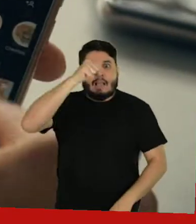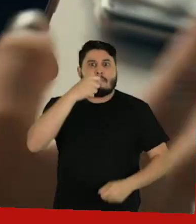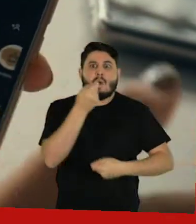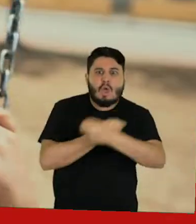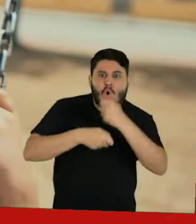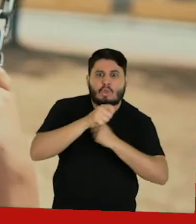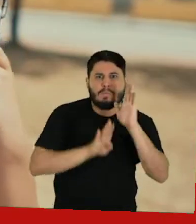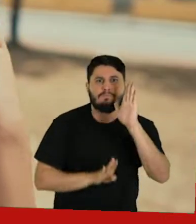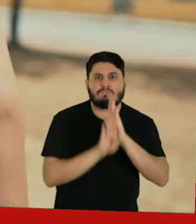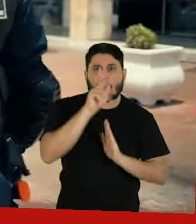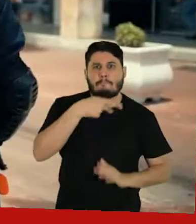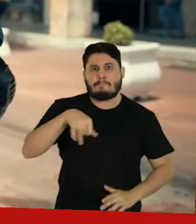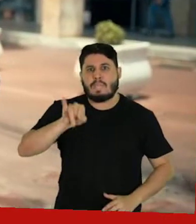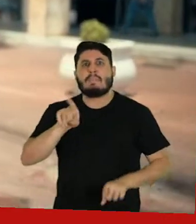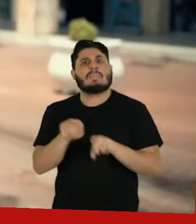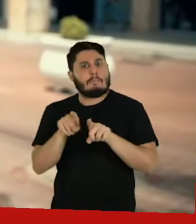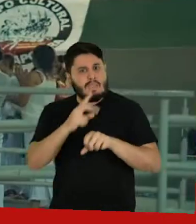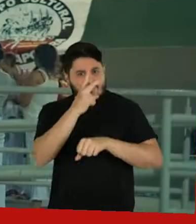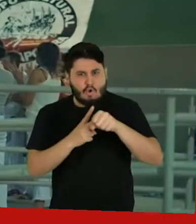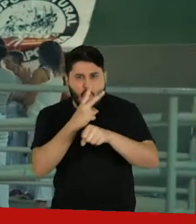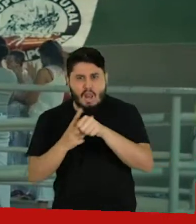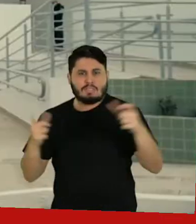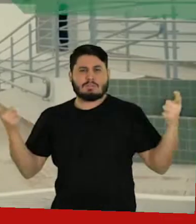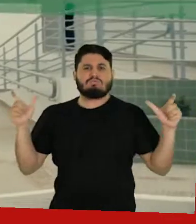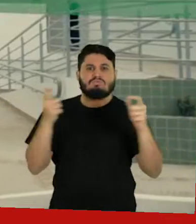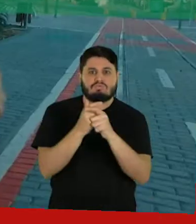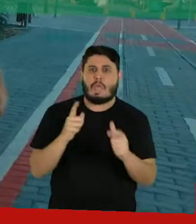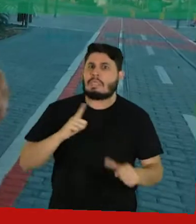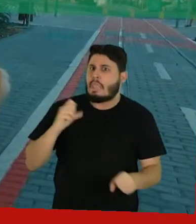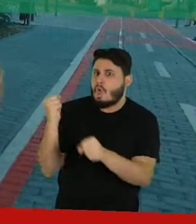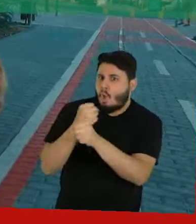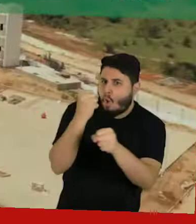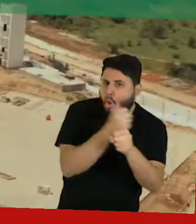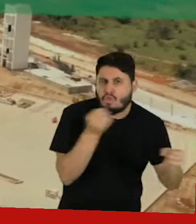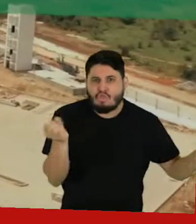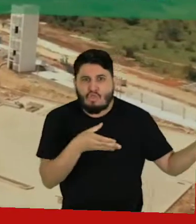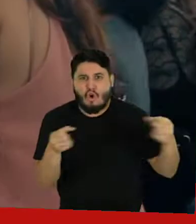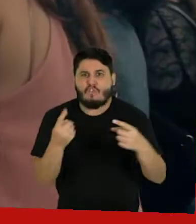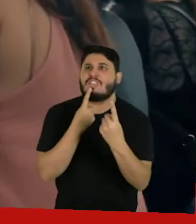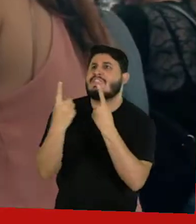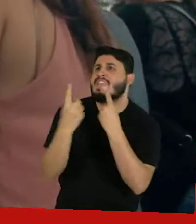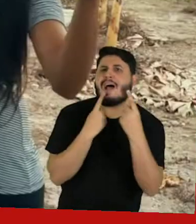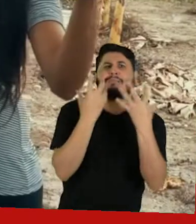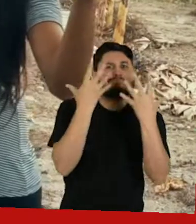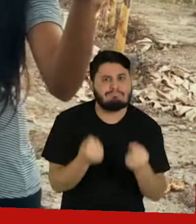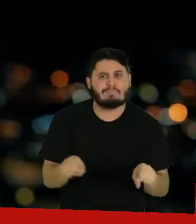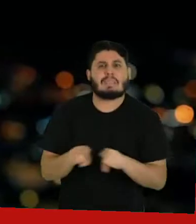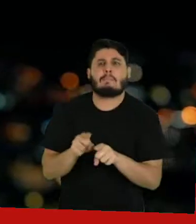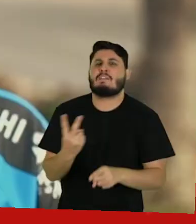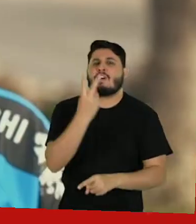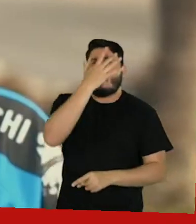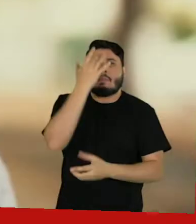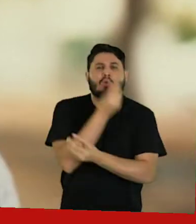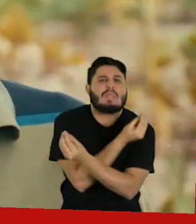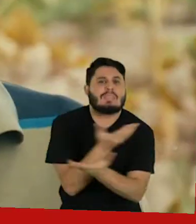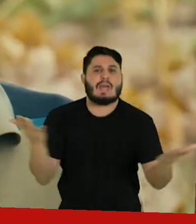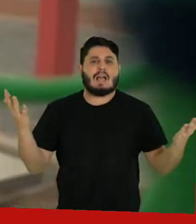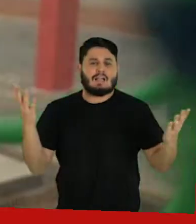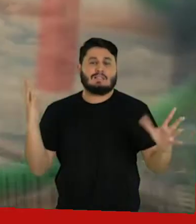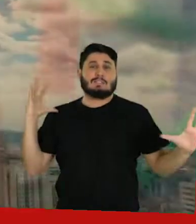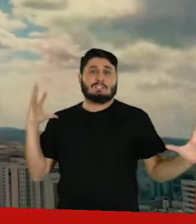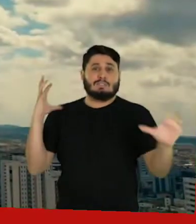crescimento do PIB e de redução da violência. Caruaru das obras, do diálogo e da valorização das pessoas.